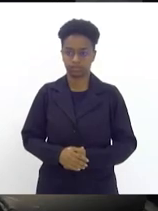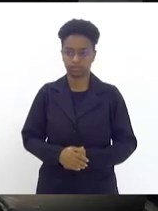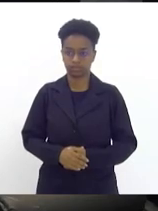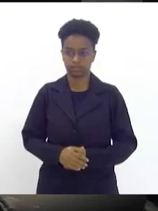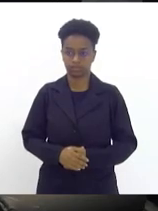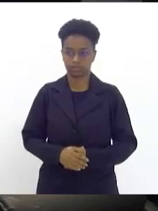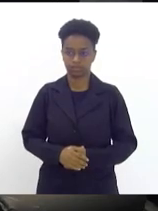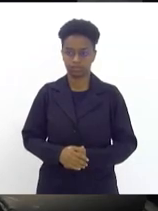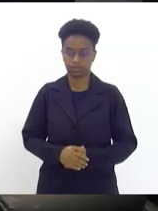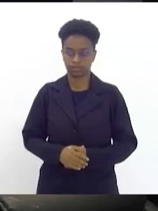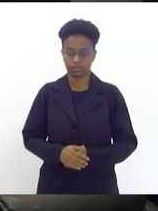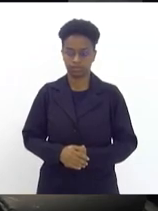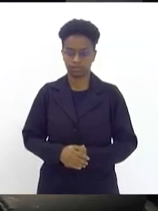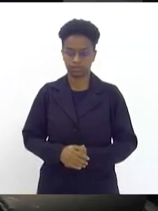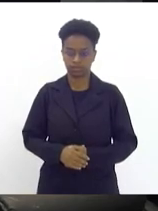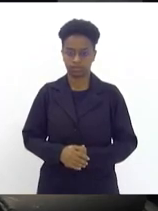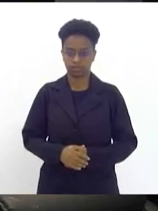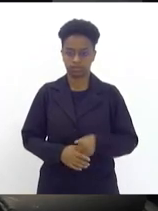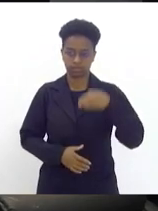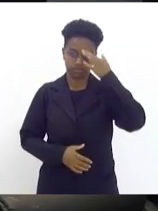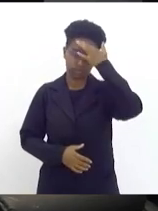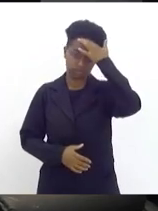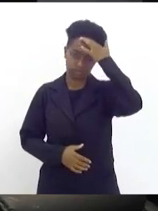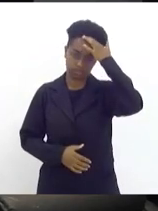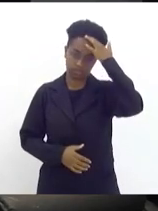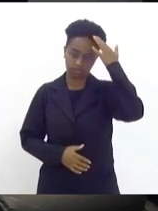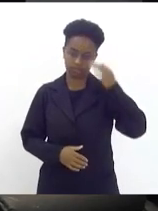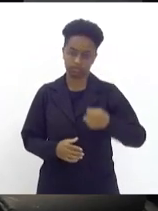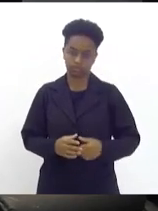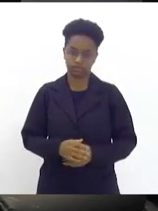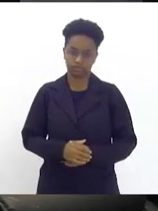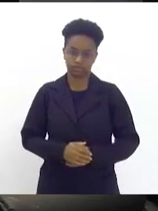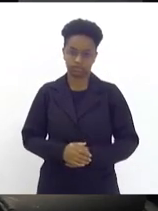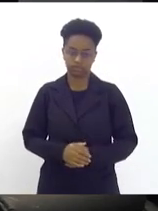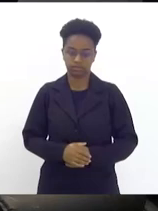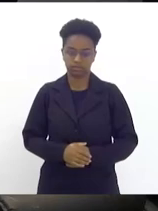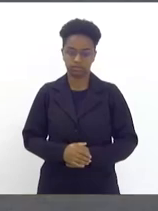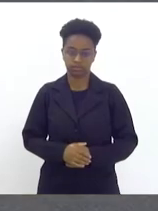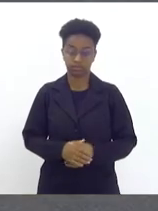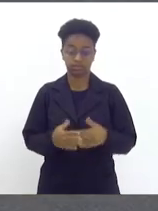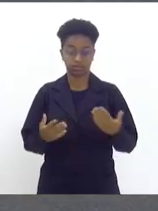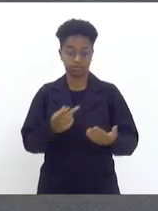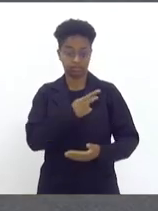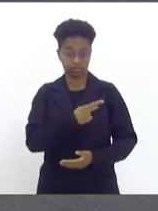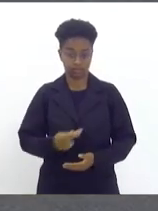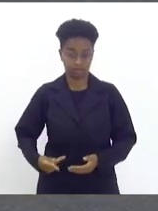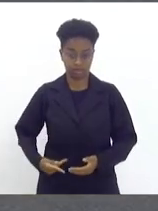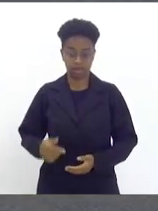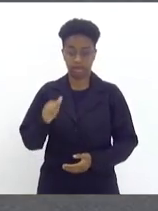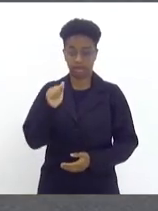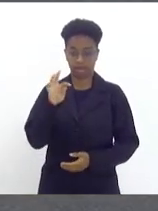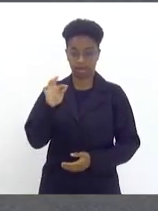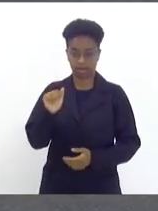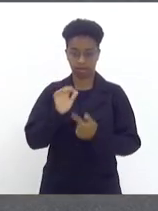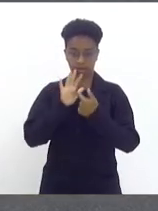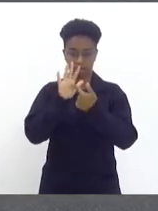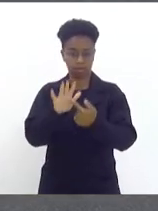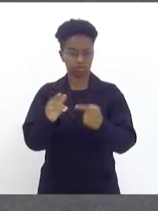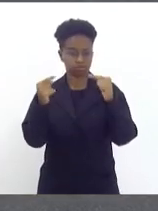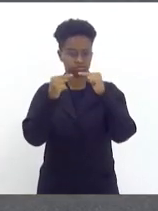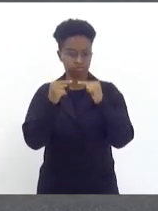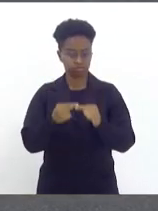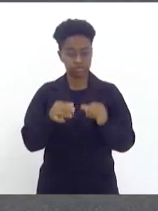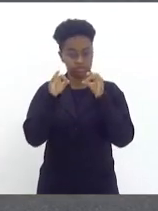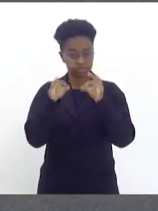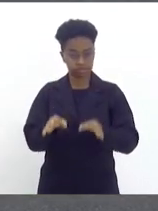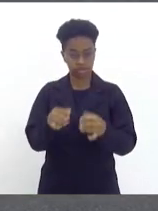Som, som, som, peraí. Bom, senhor presidente, a ata reflete com exatidão